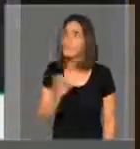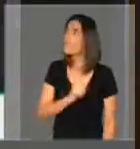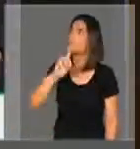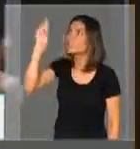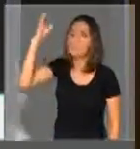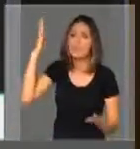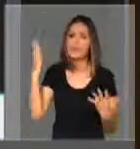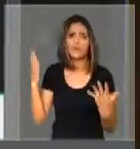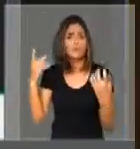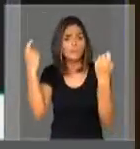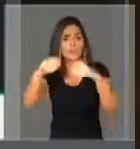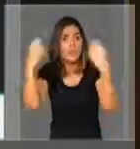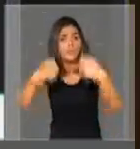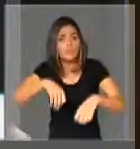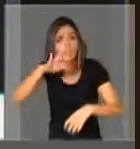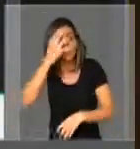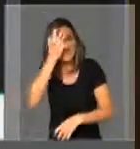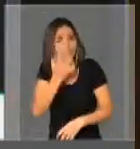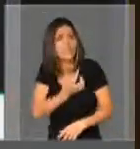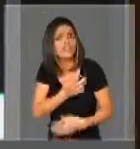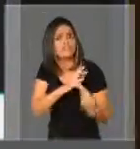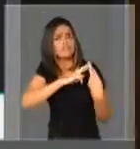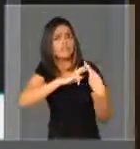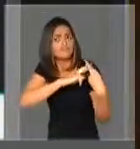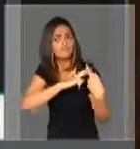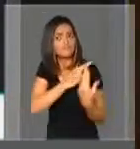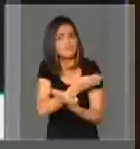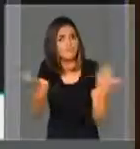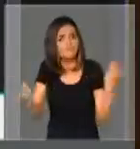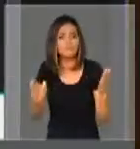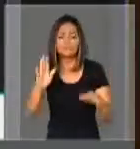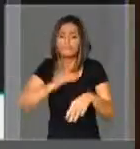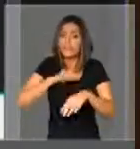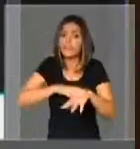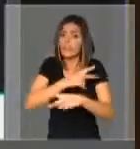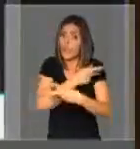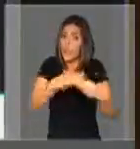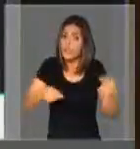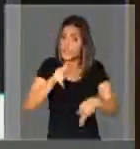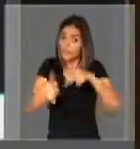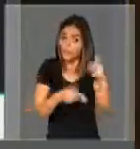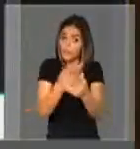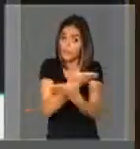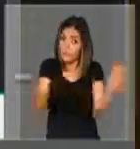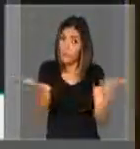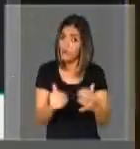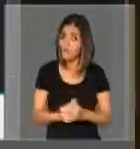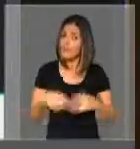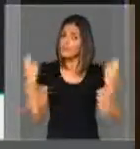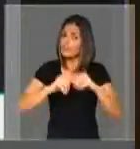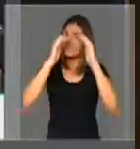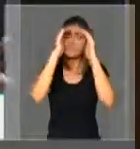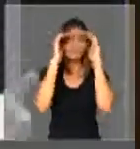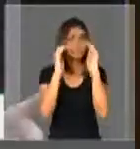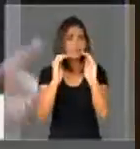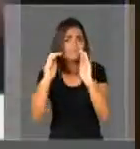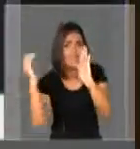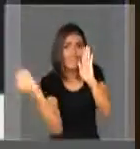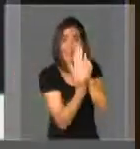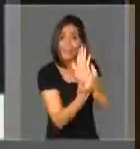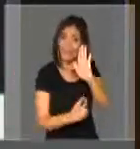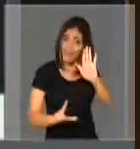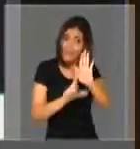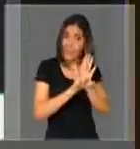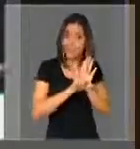é preciso um pouco mais de seriedade, de responsabilidade no trato da coisa pública, é preciso um pouco mais de respeito às leis,